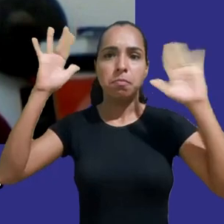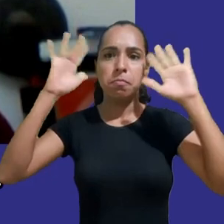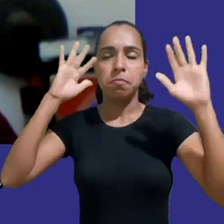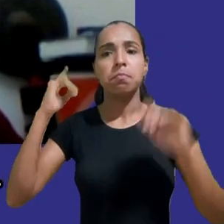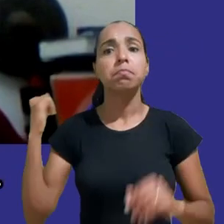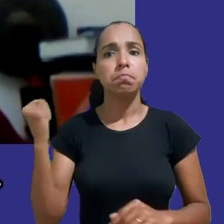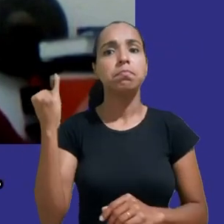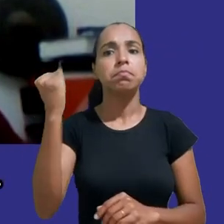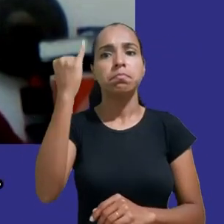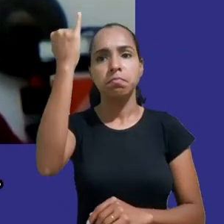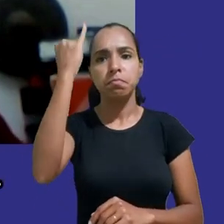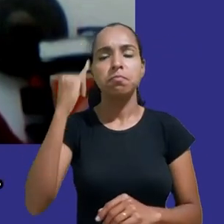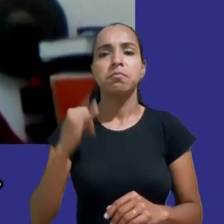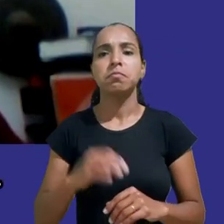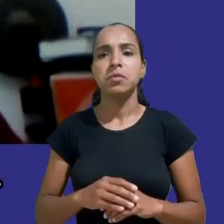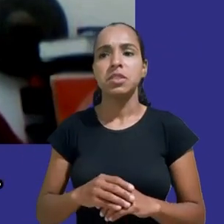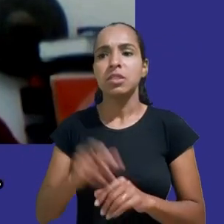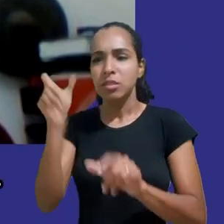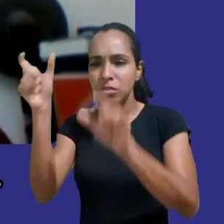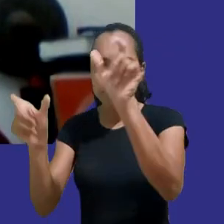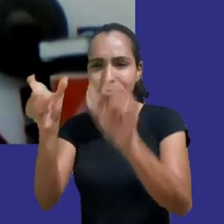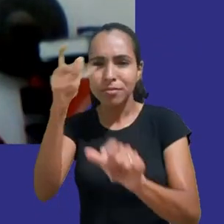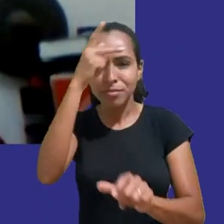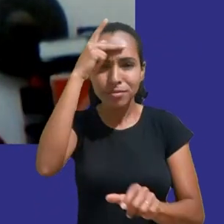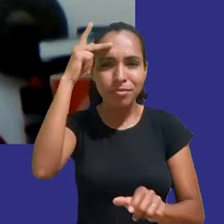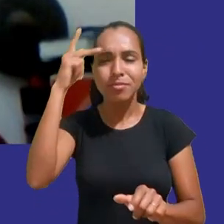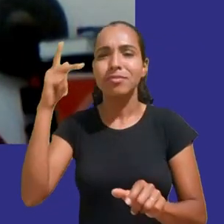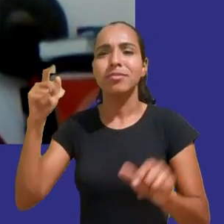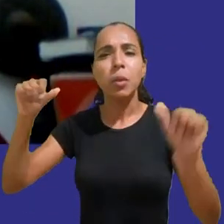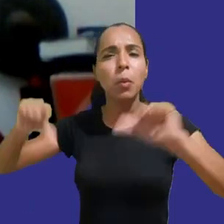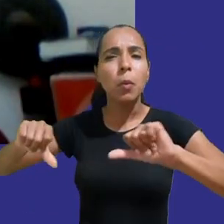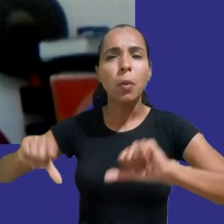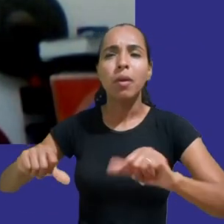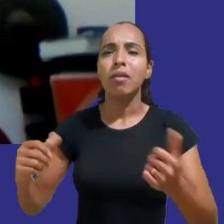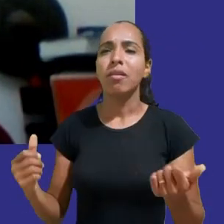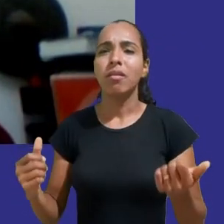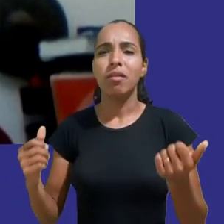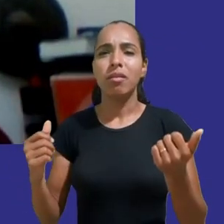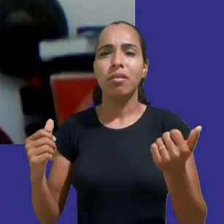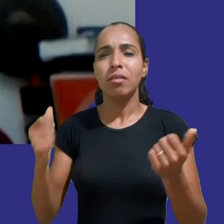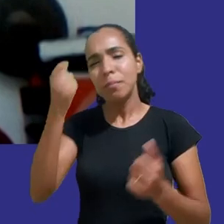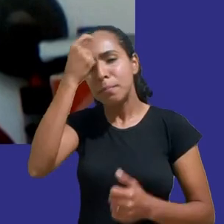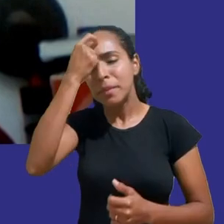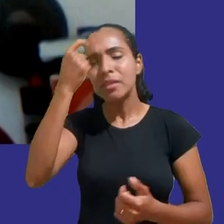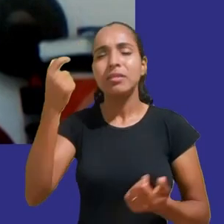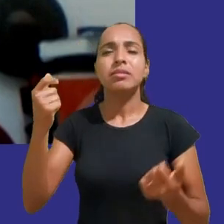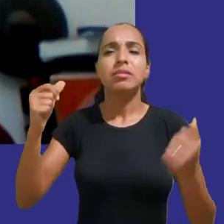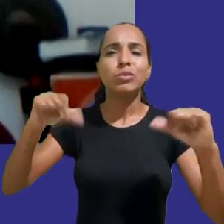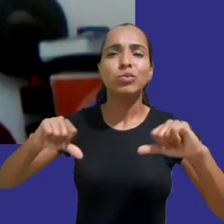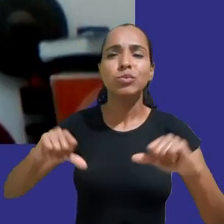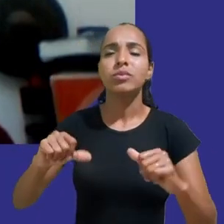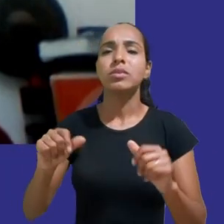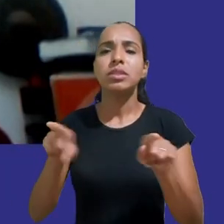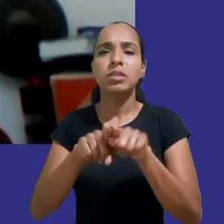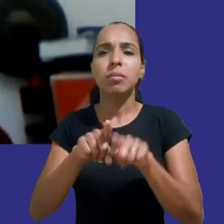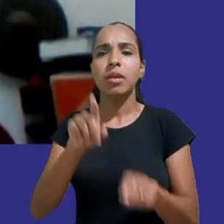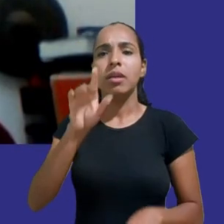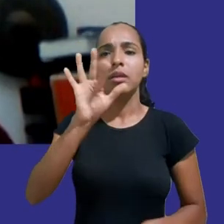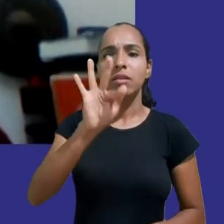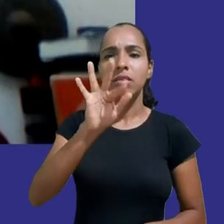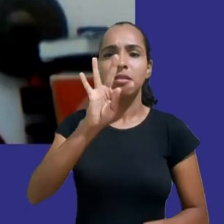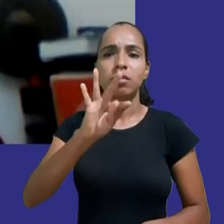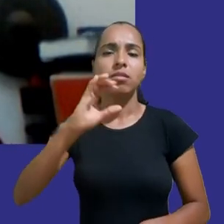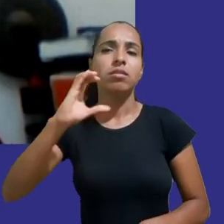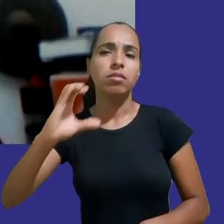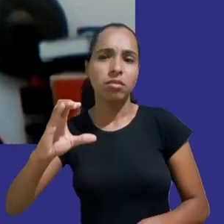comportamentais também devemos observar as questões levantadas pelo FTC e investigar os dados coletados e os